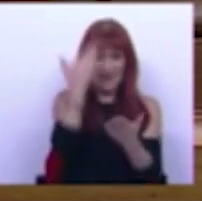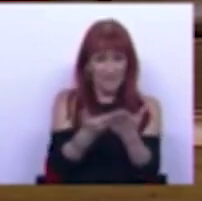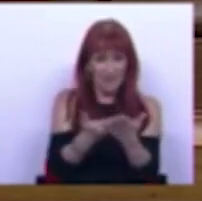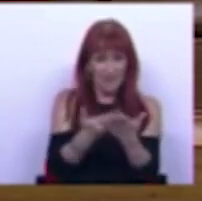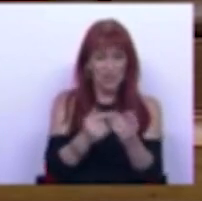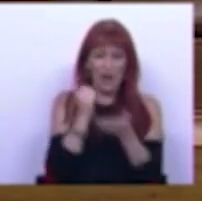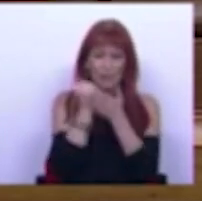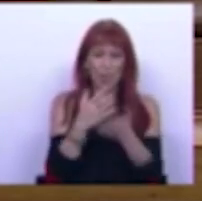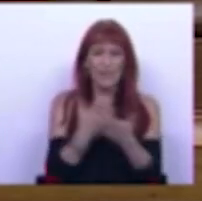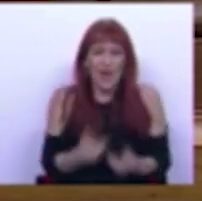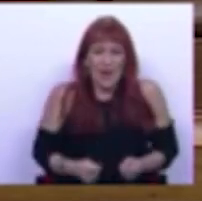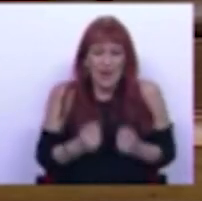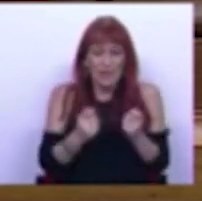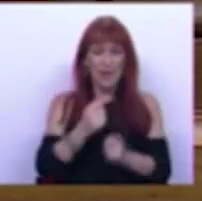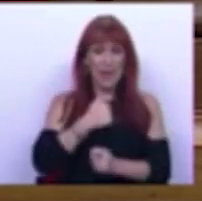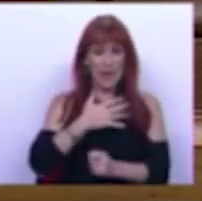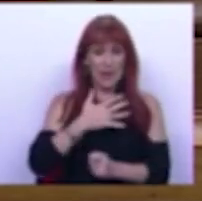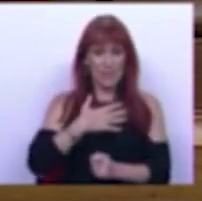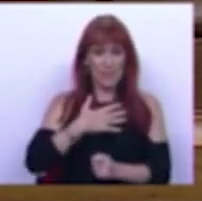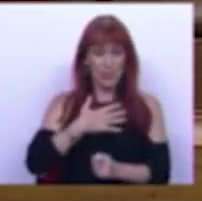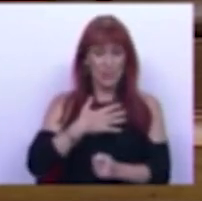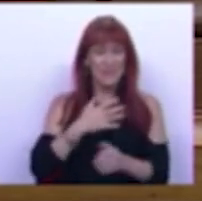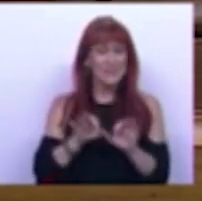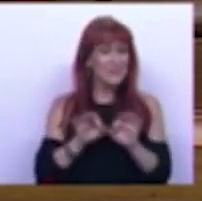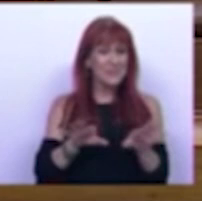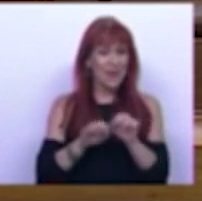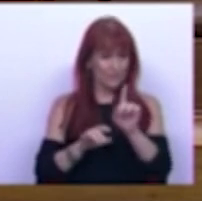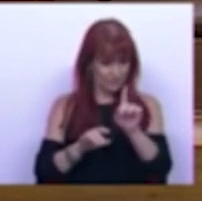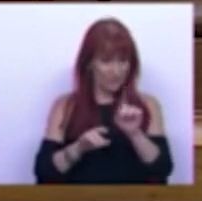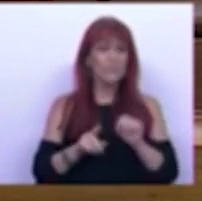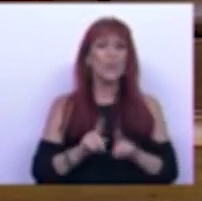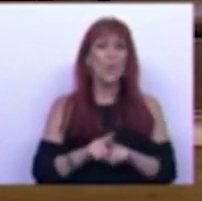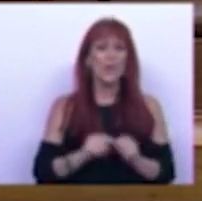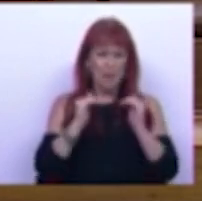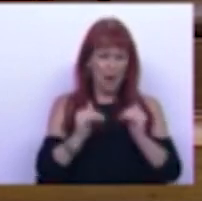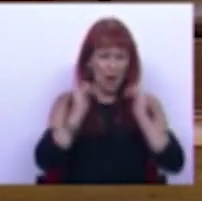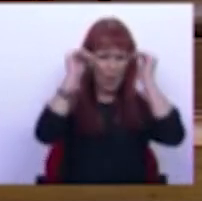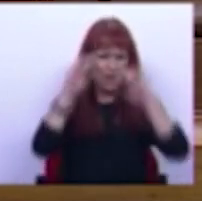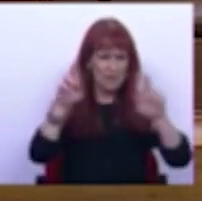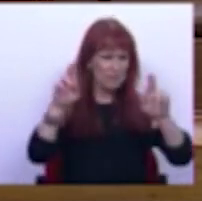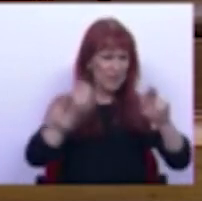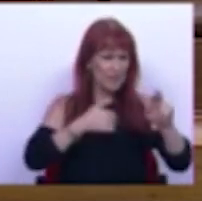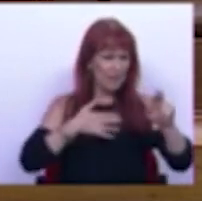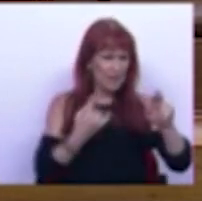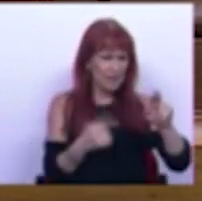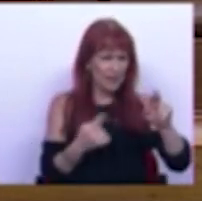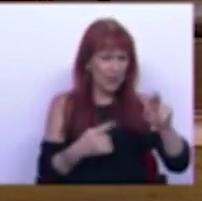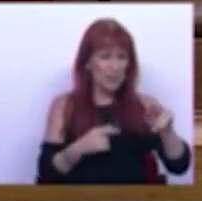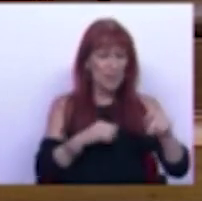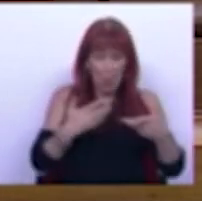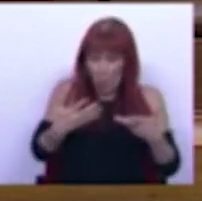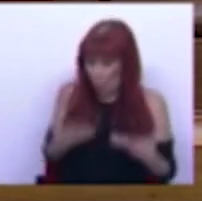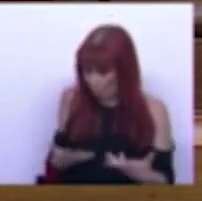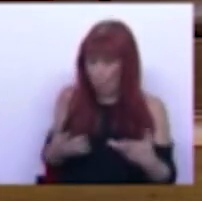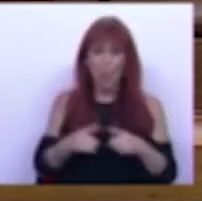para apoiar o investimento empresarial, correspondendo assim às elevadas expectativas das empresas que ainda